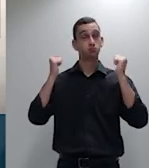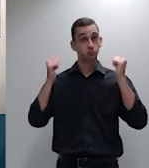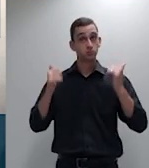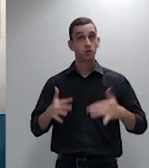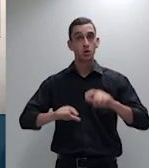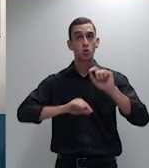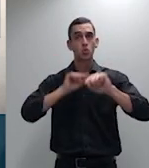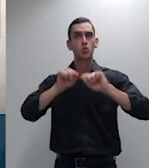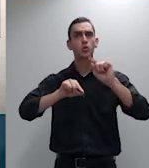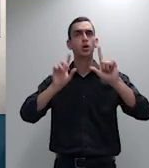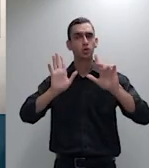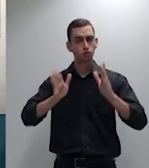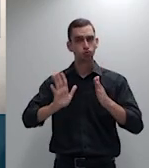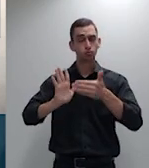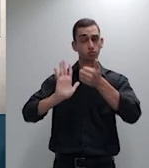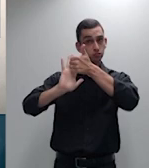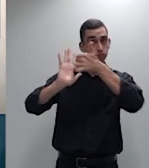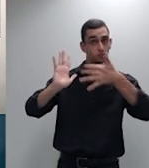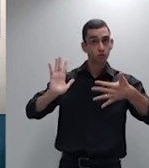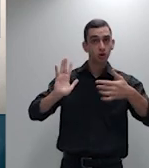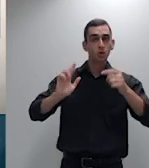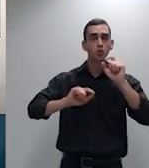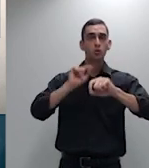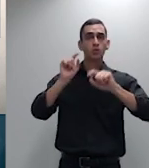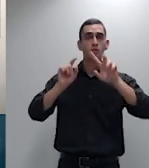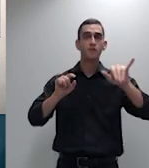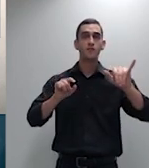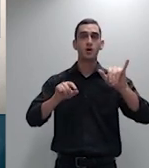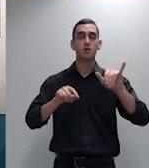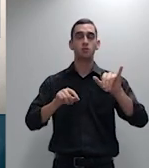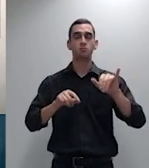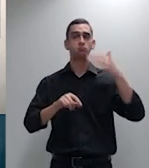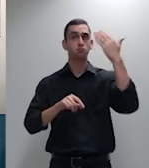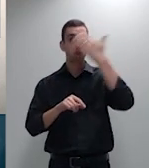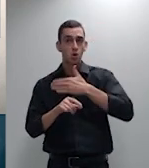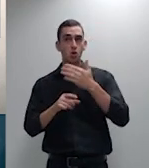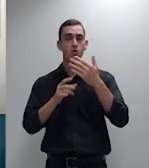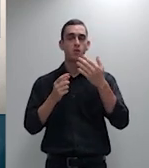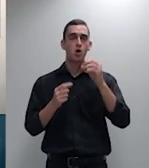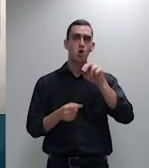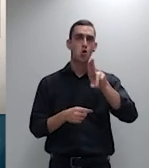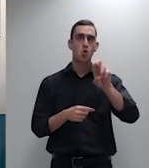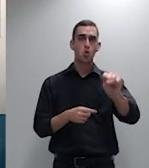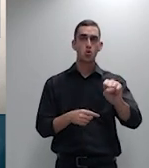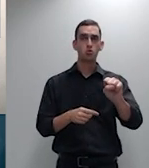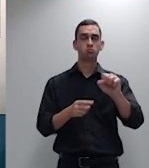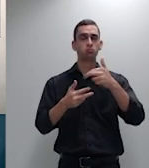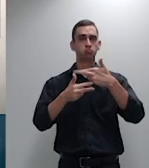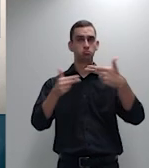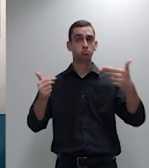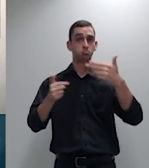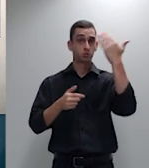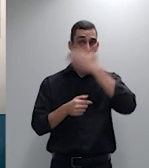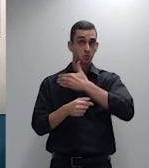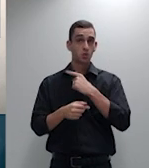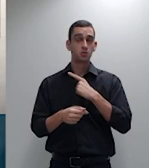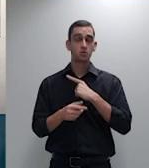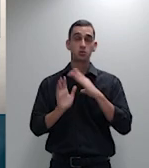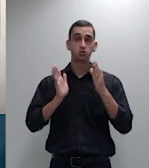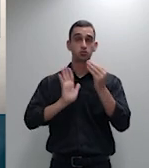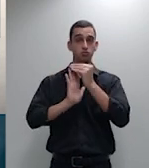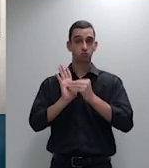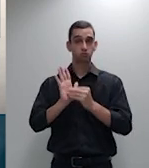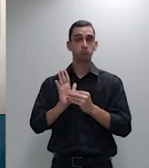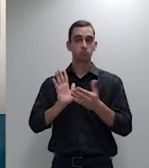carga dinâmica da prova fecho aspas e indico a página onde isso está transcrito trata-se portanto de